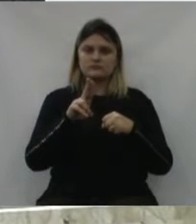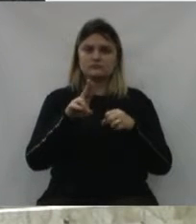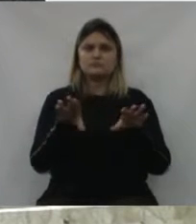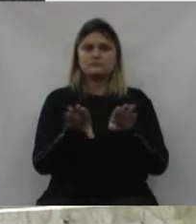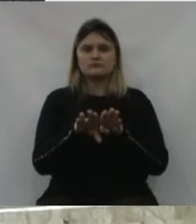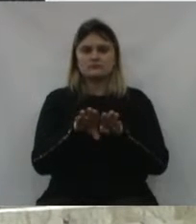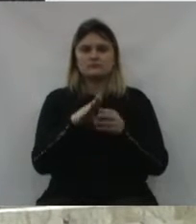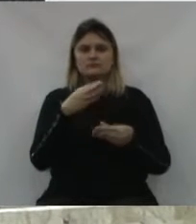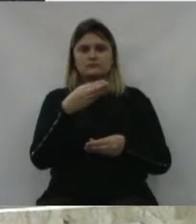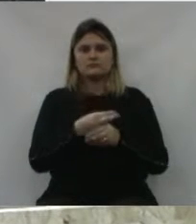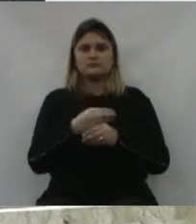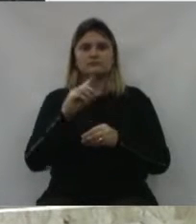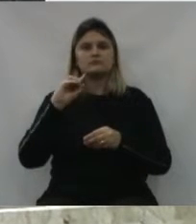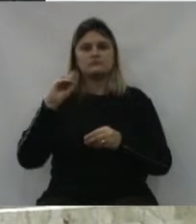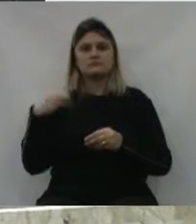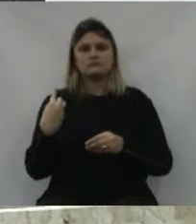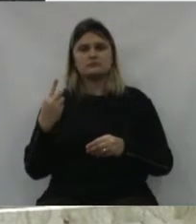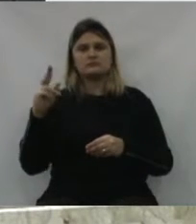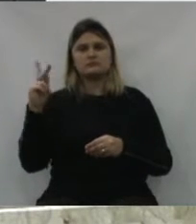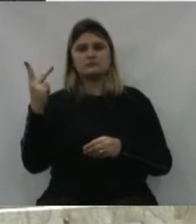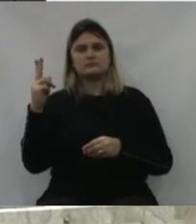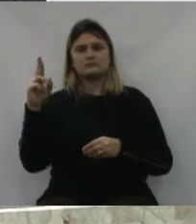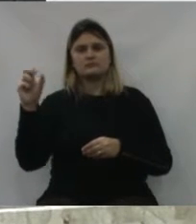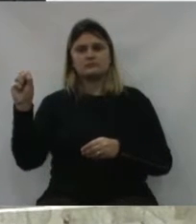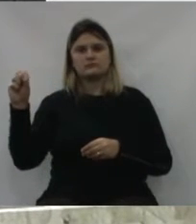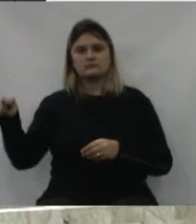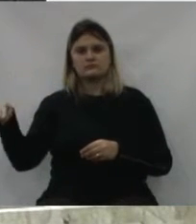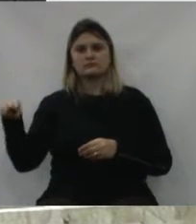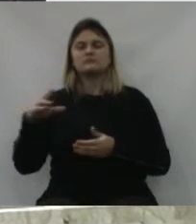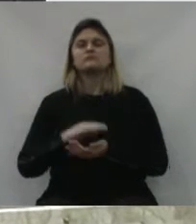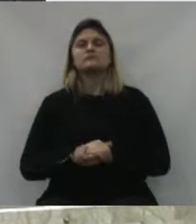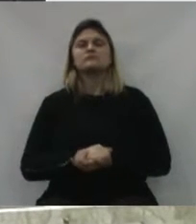uso dessas quadras. Também emenda do deputado Hussein.